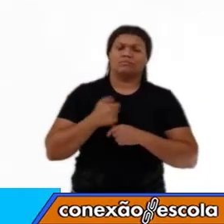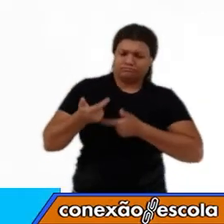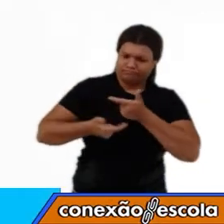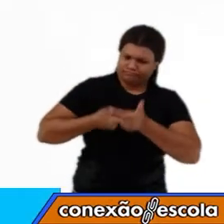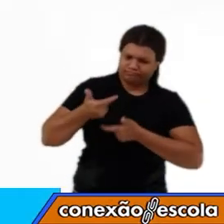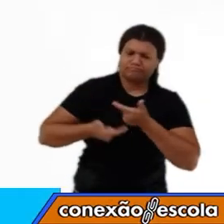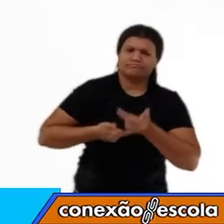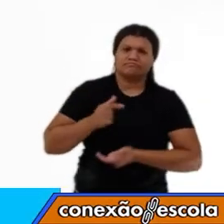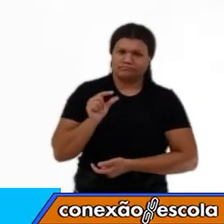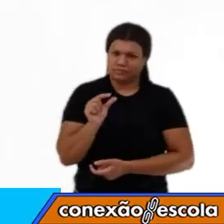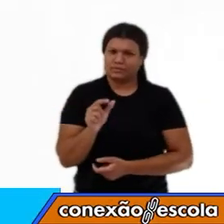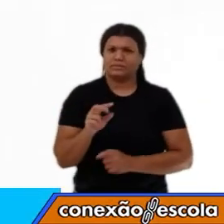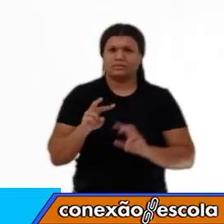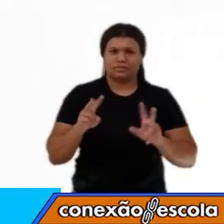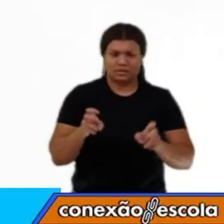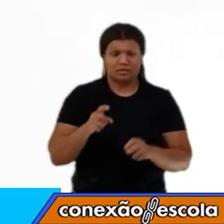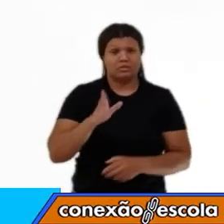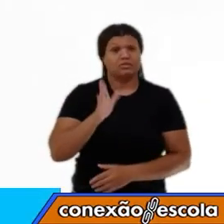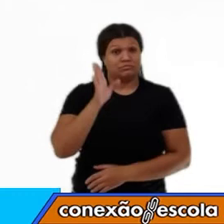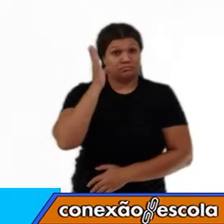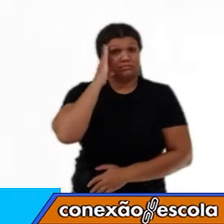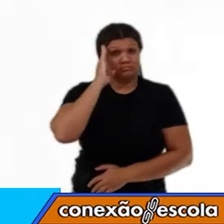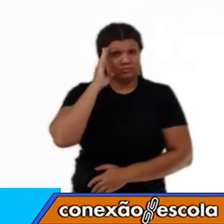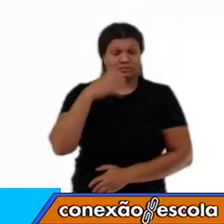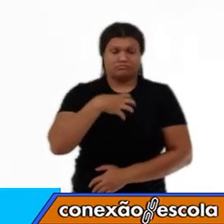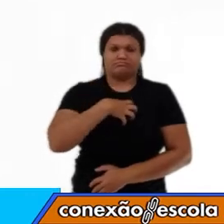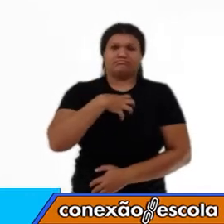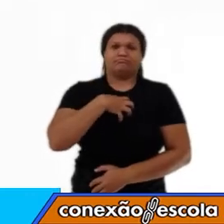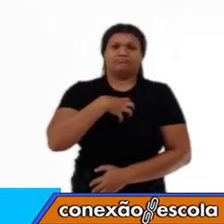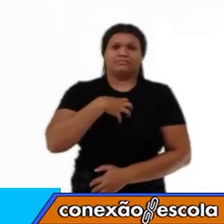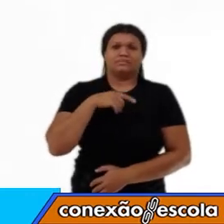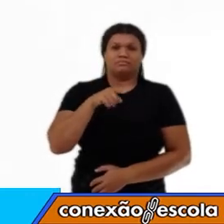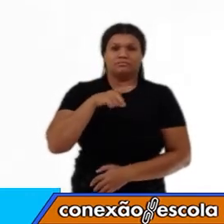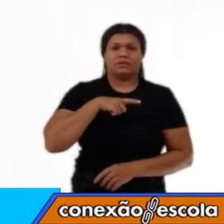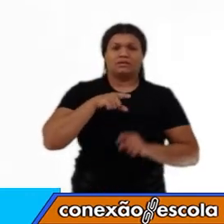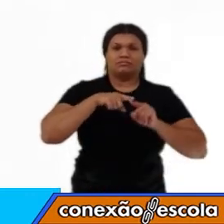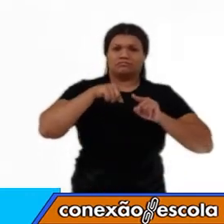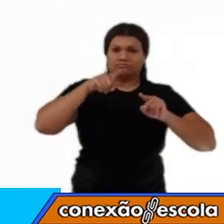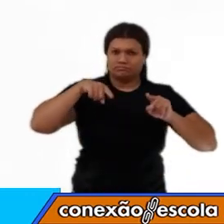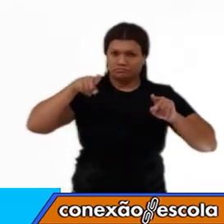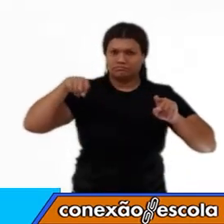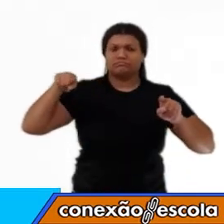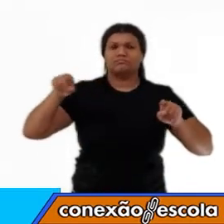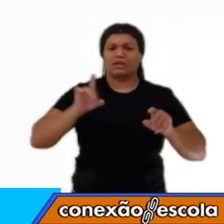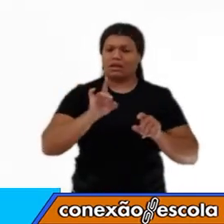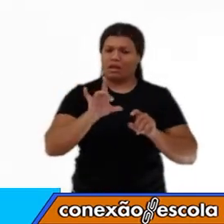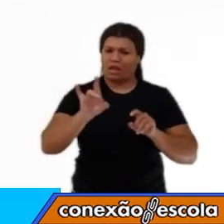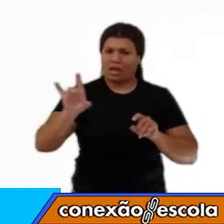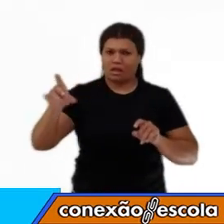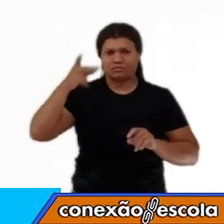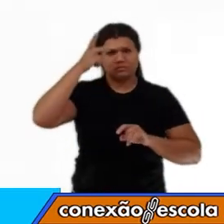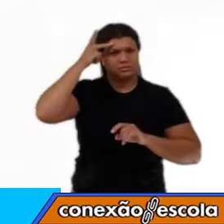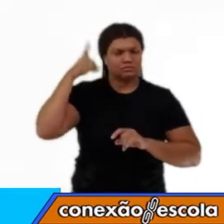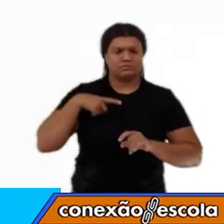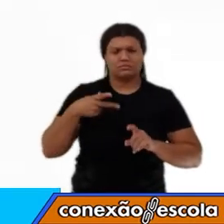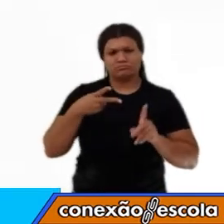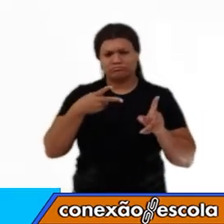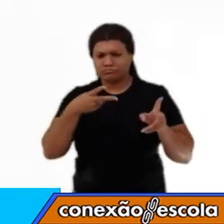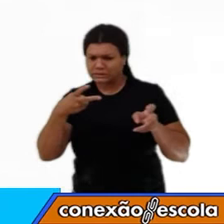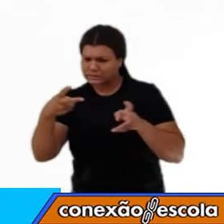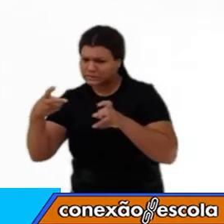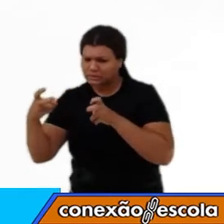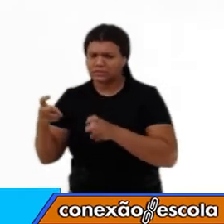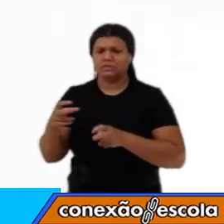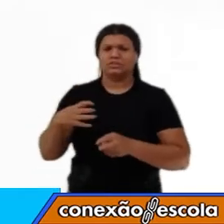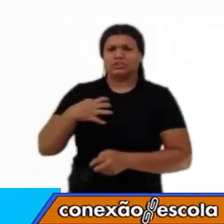e já sabemos que essa sensação térmica varia de sujeito para sujeito, Cada um vai ter uma percepção